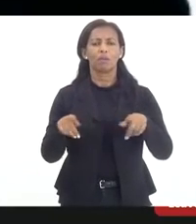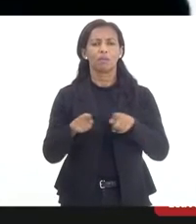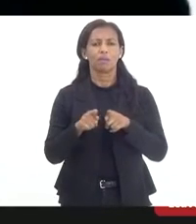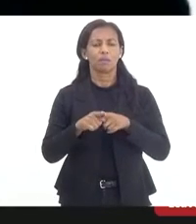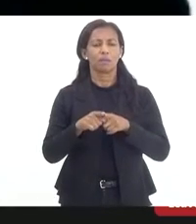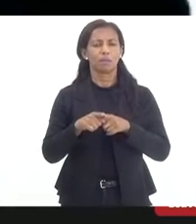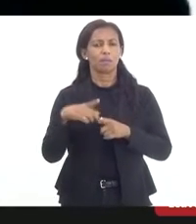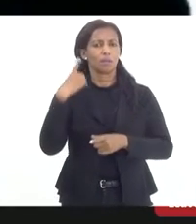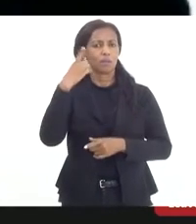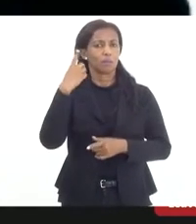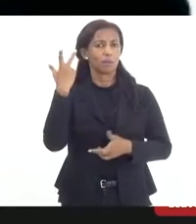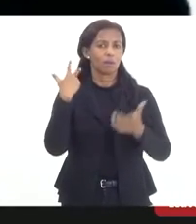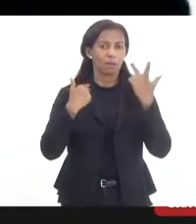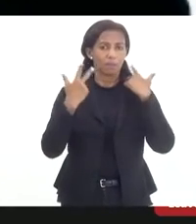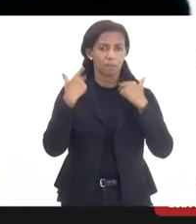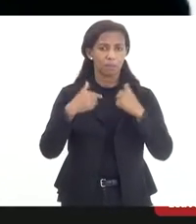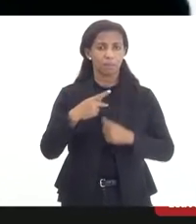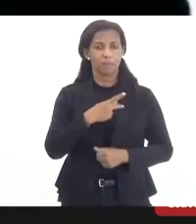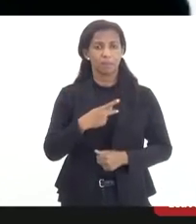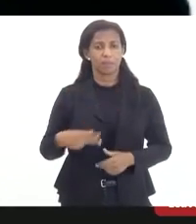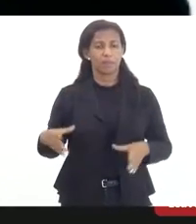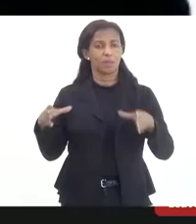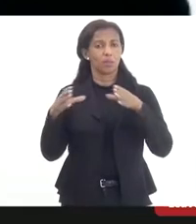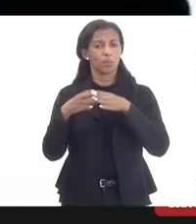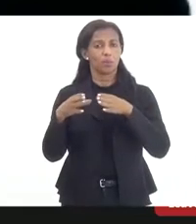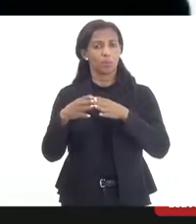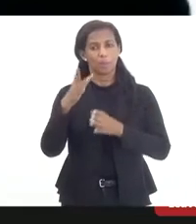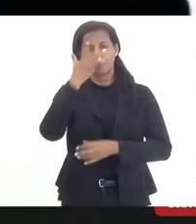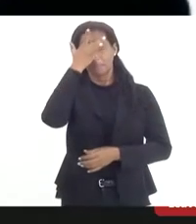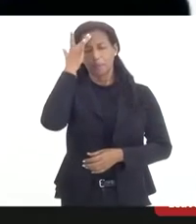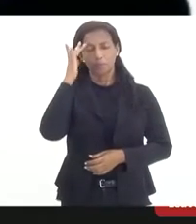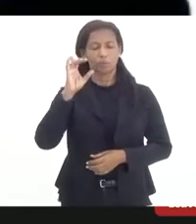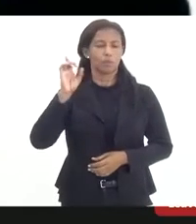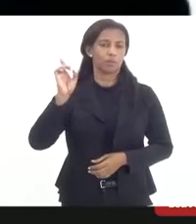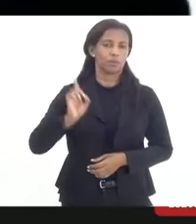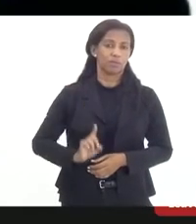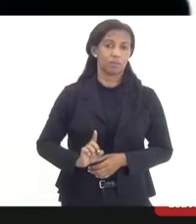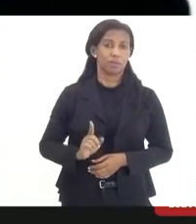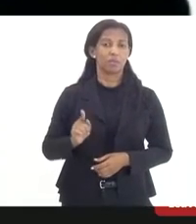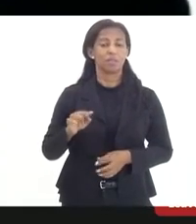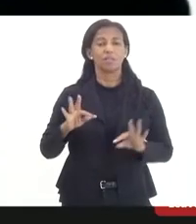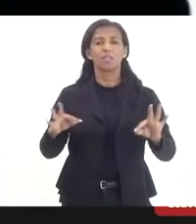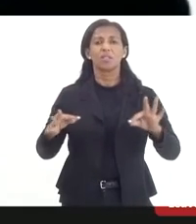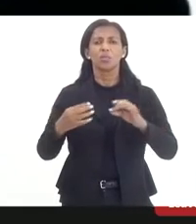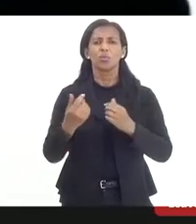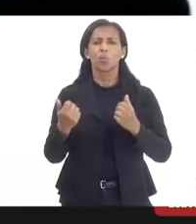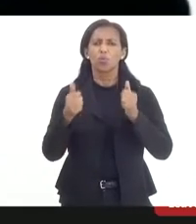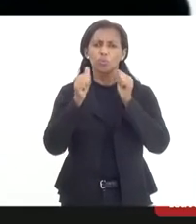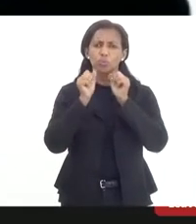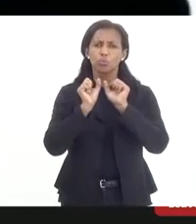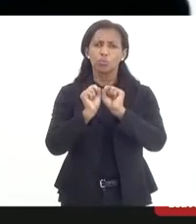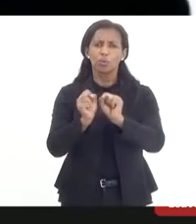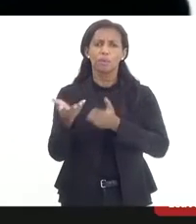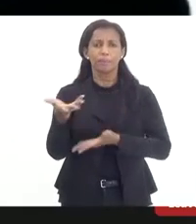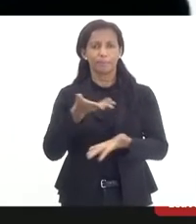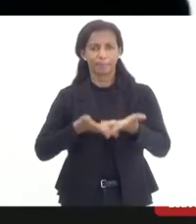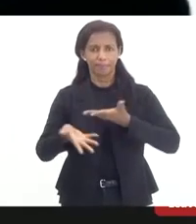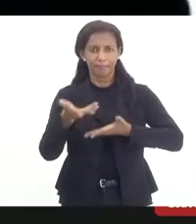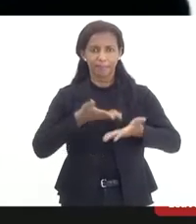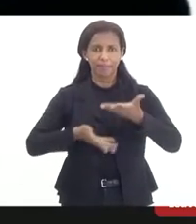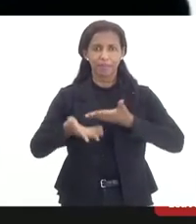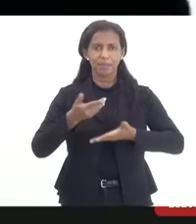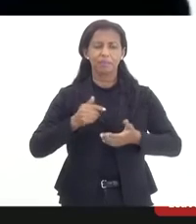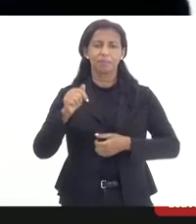deputado Marcelo Cabelereiro, presidente da Comissão da Pessoa com Deficiência, e todos os assessores e participantes